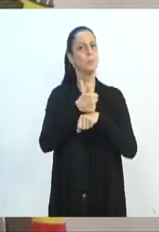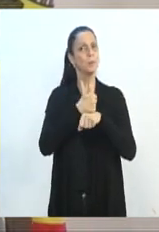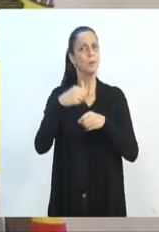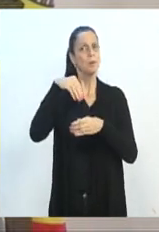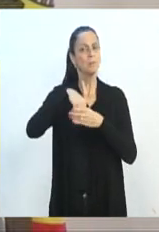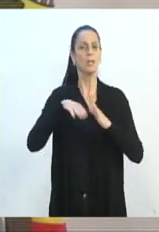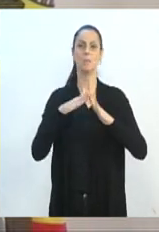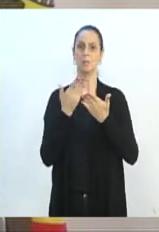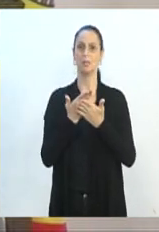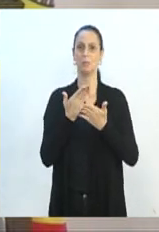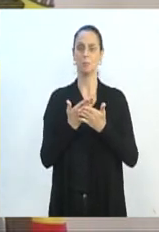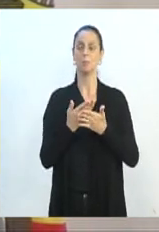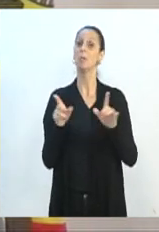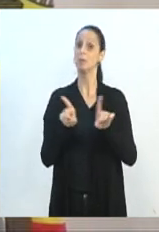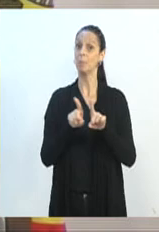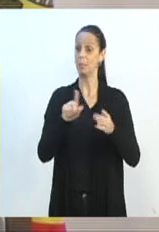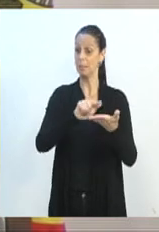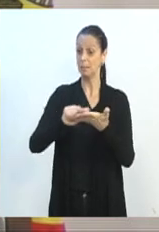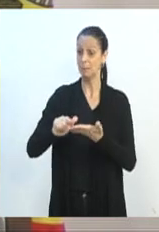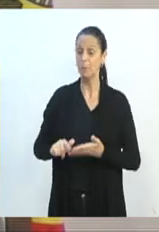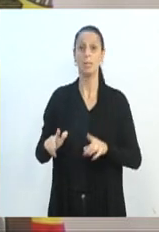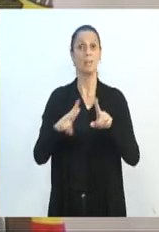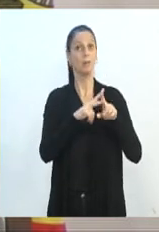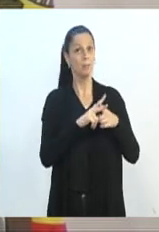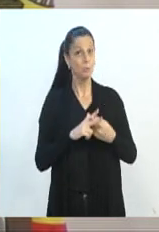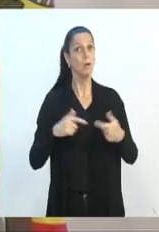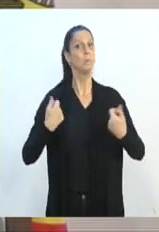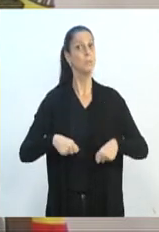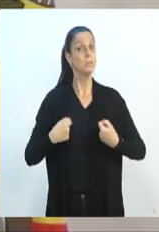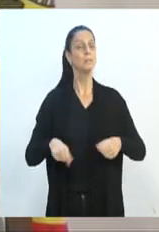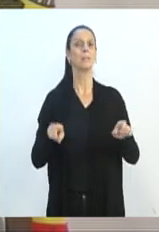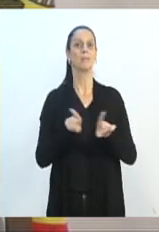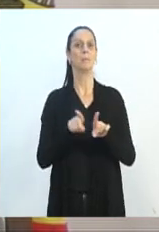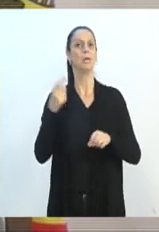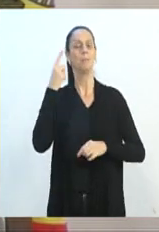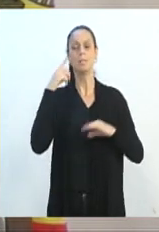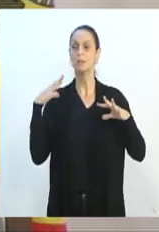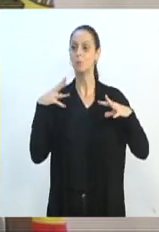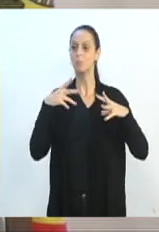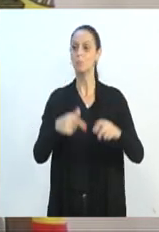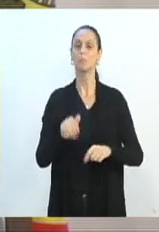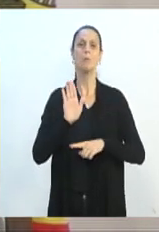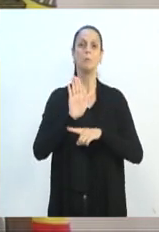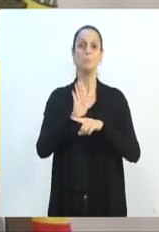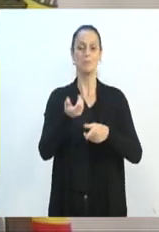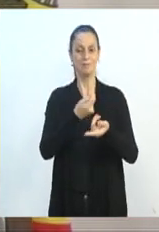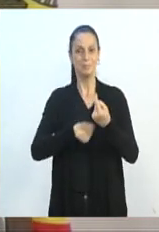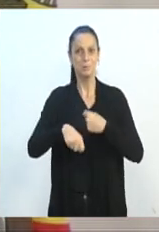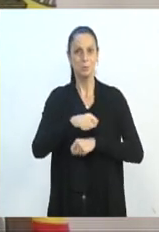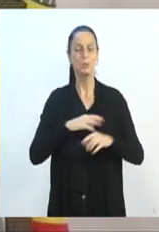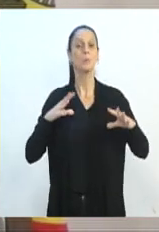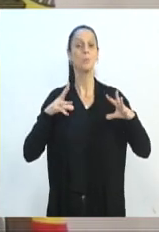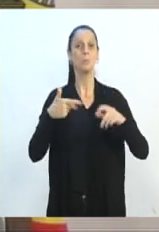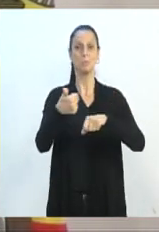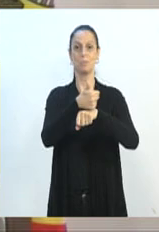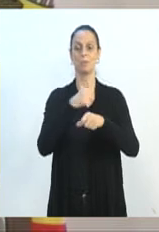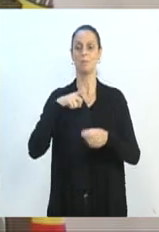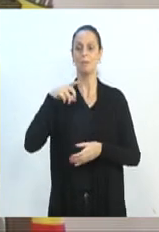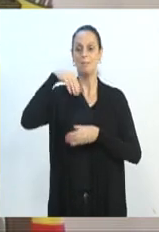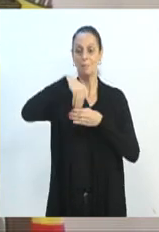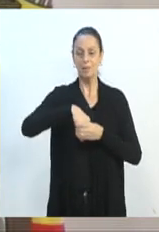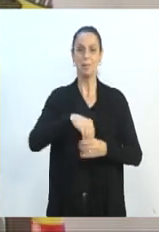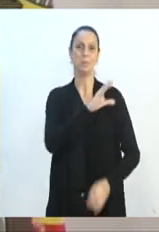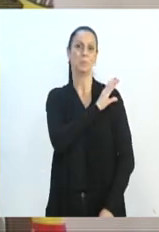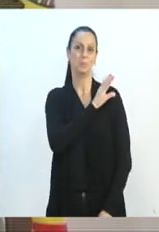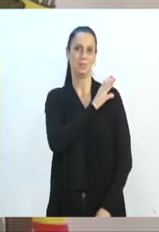precisamos também pensar nesses servidores, em todos, auxiliar administrativo, todos que estão dentro da escola, dentro do CI. Quando